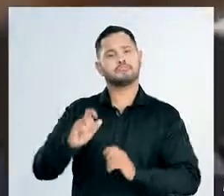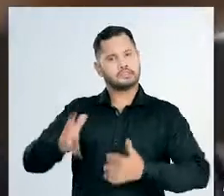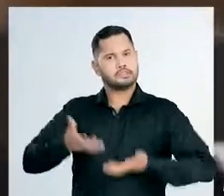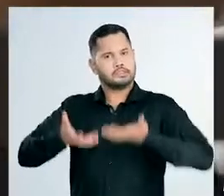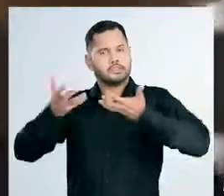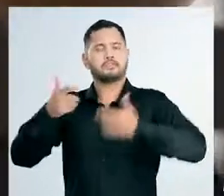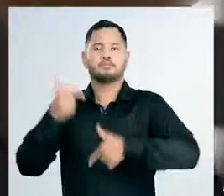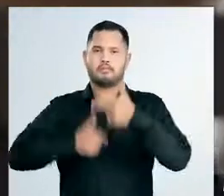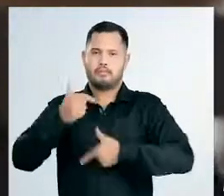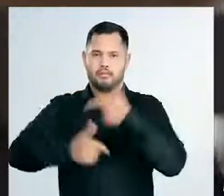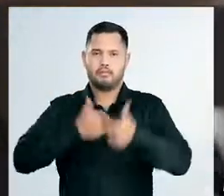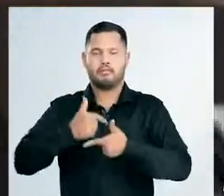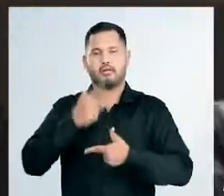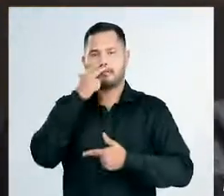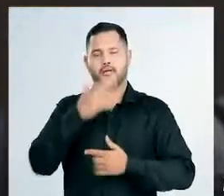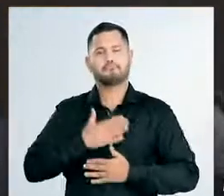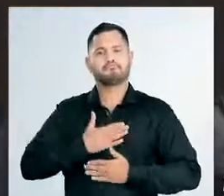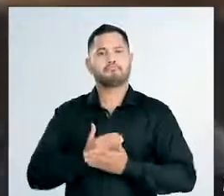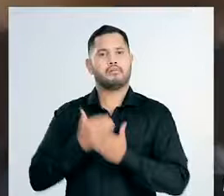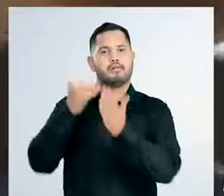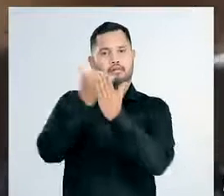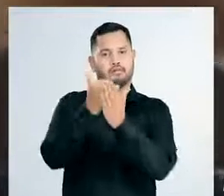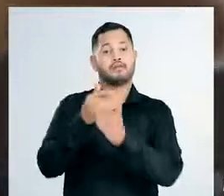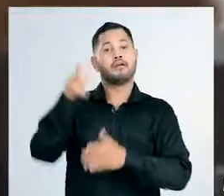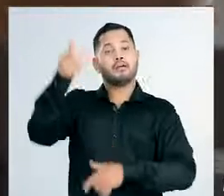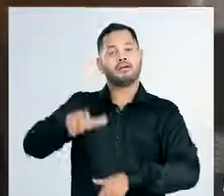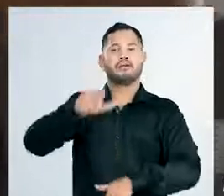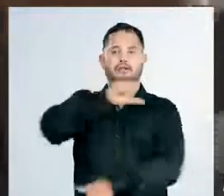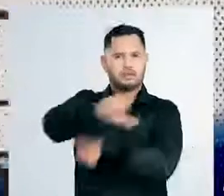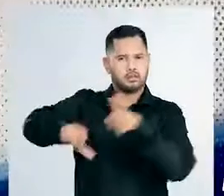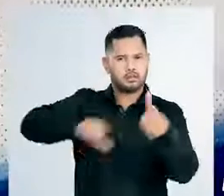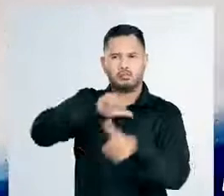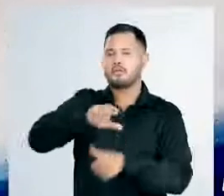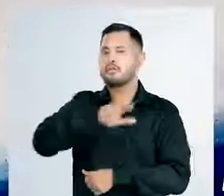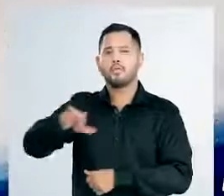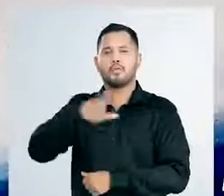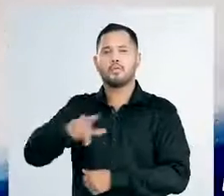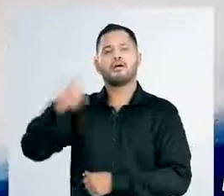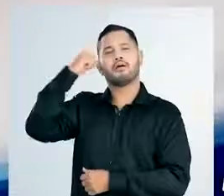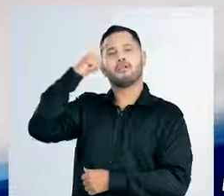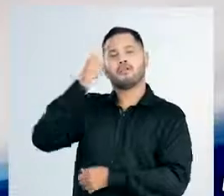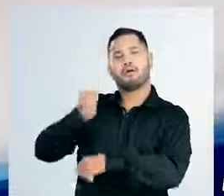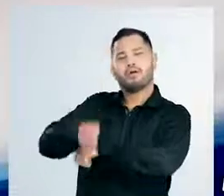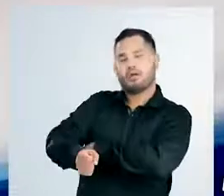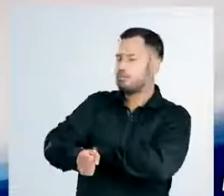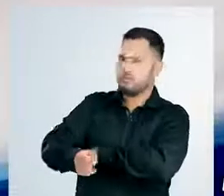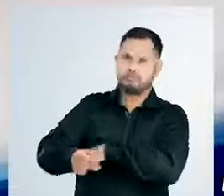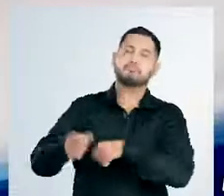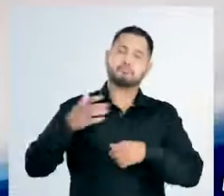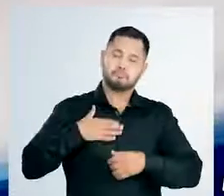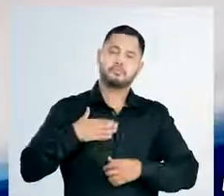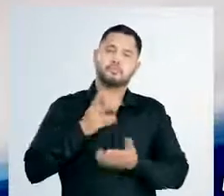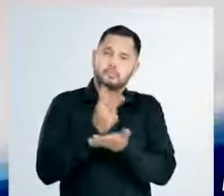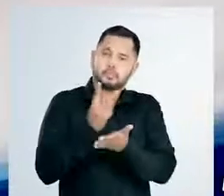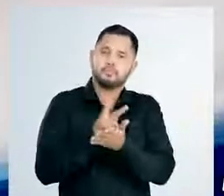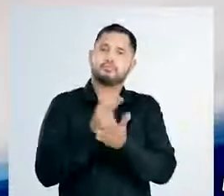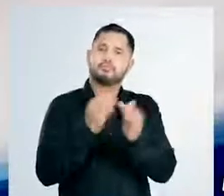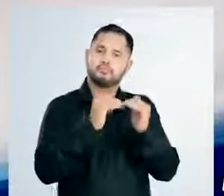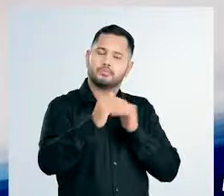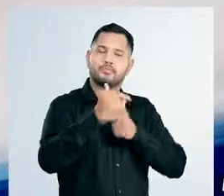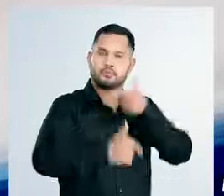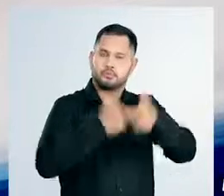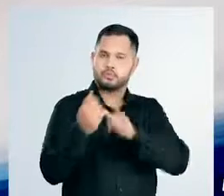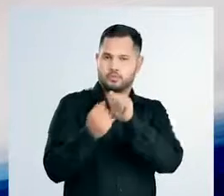gás. Meu mandato sempre estará ao lado do povo do Amazonas. Defender os direitos dos trabalhadores e trabalhadoras